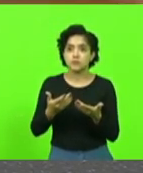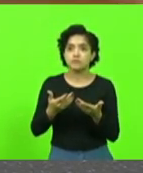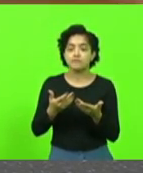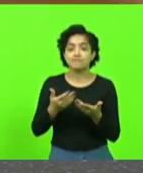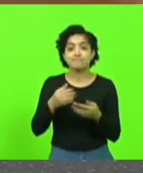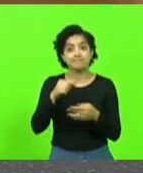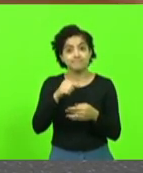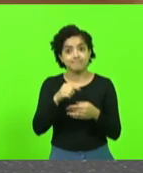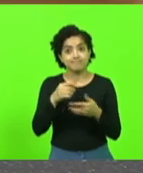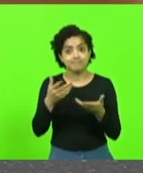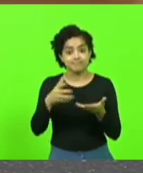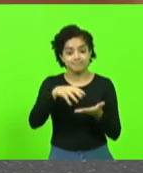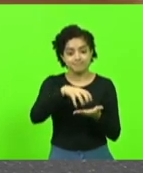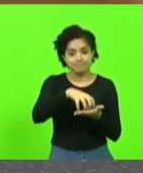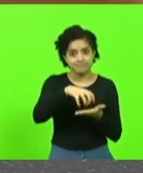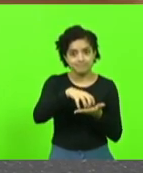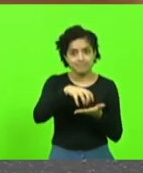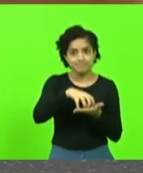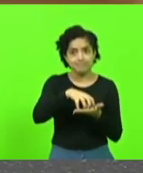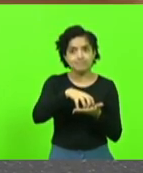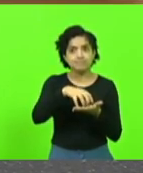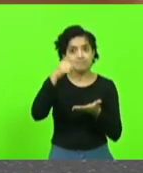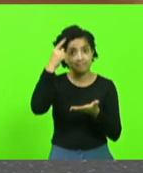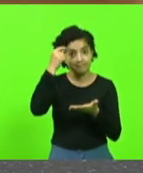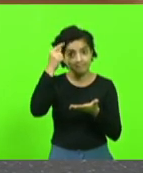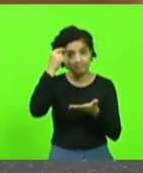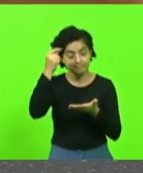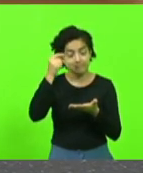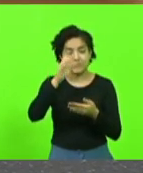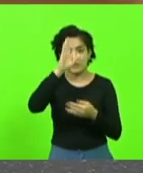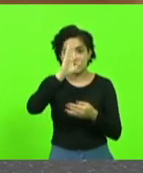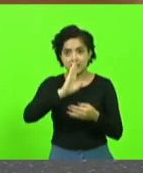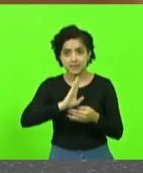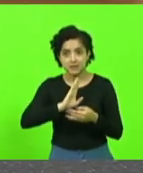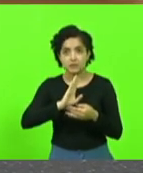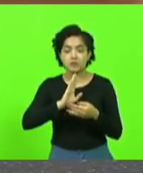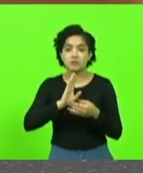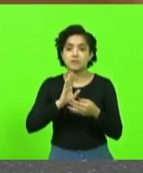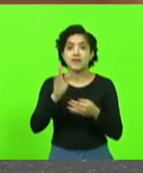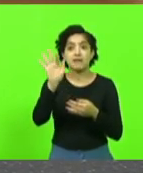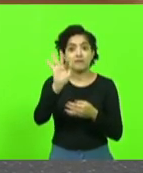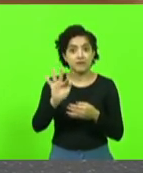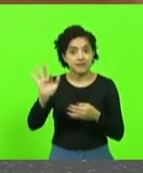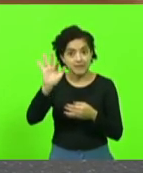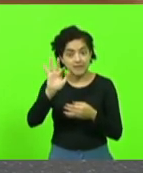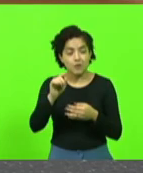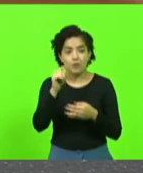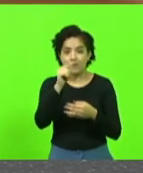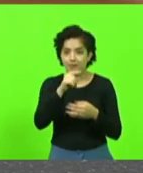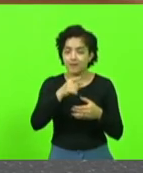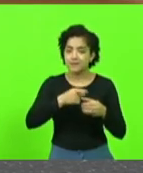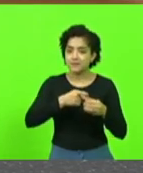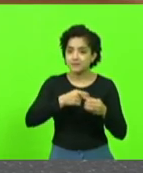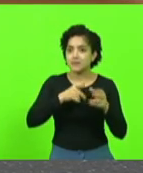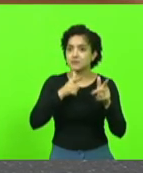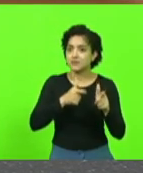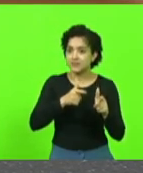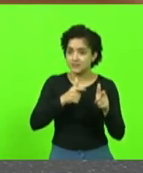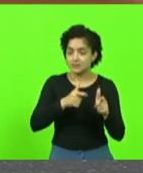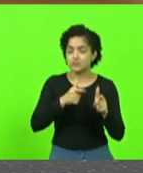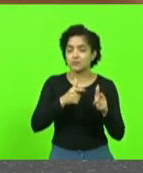de um ensino superior gratuito como a Federal, e, Caçador, na quinta-feira,